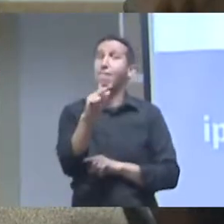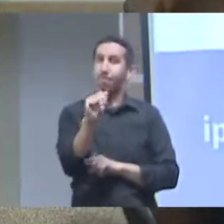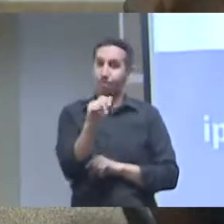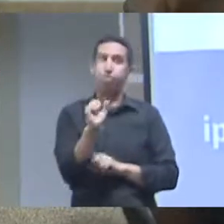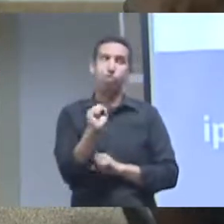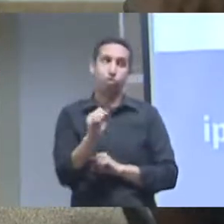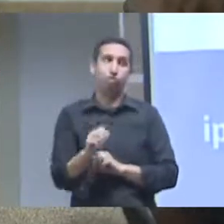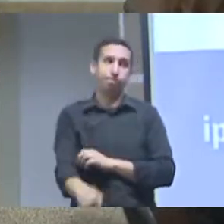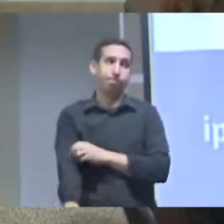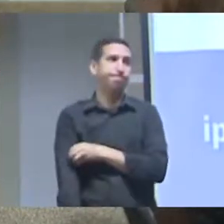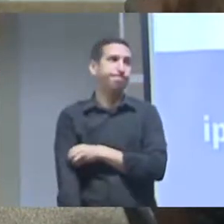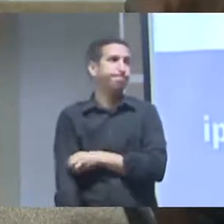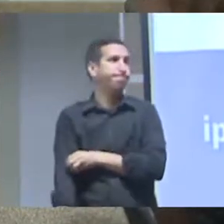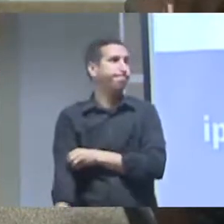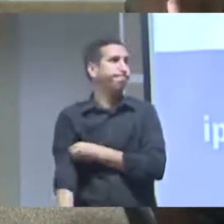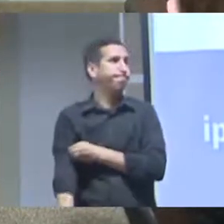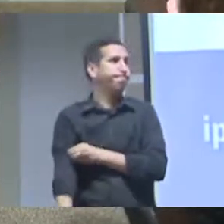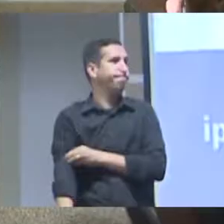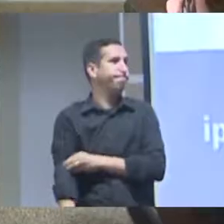errada